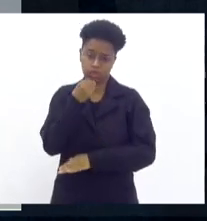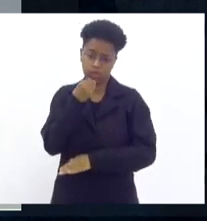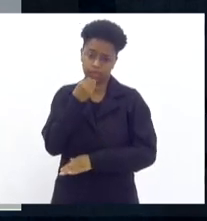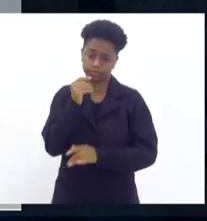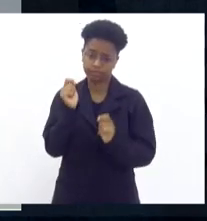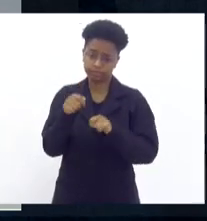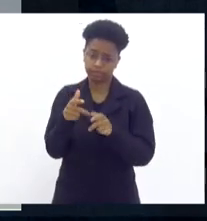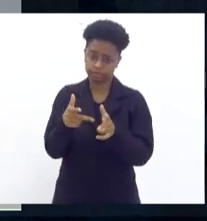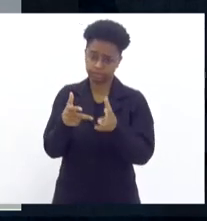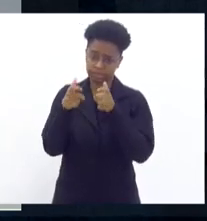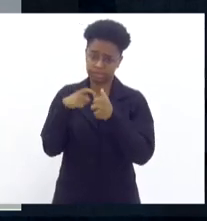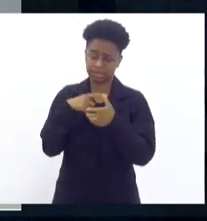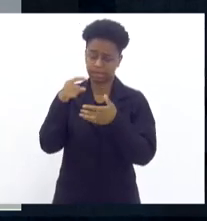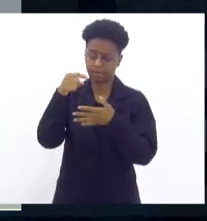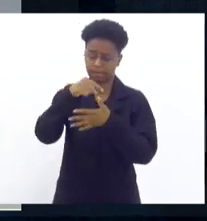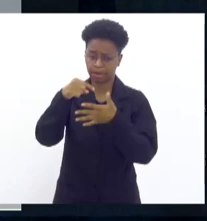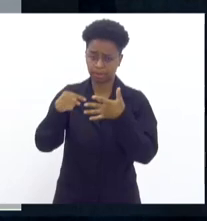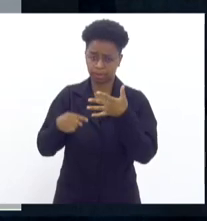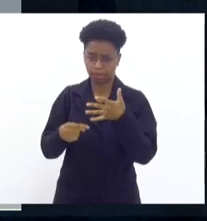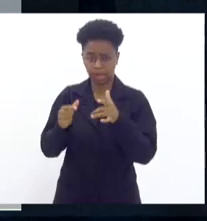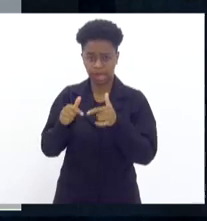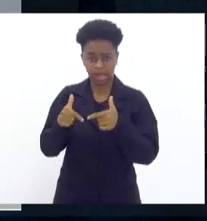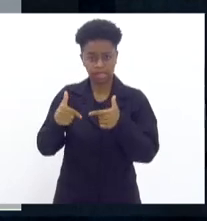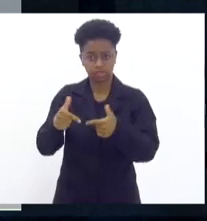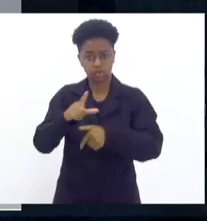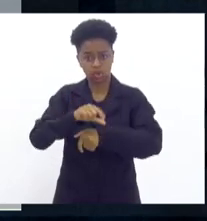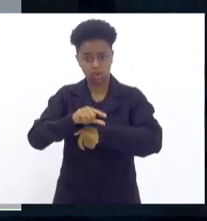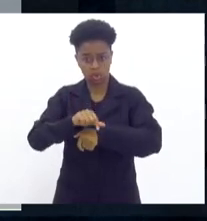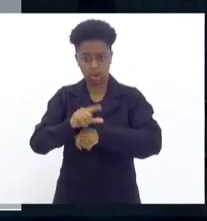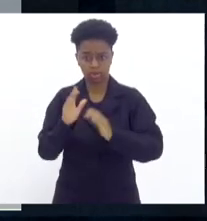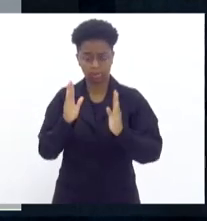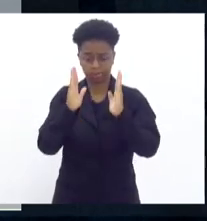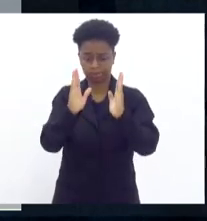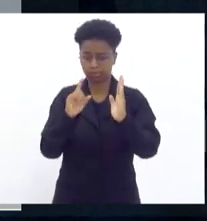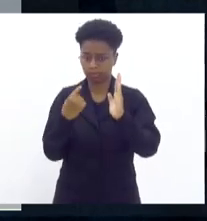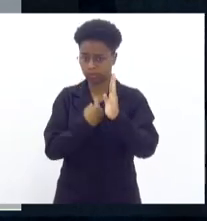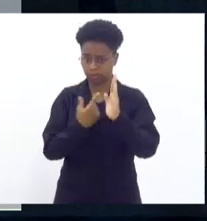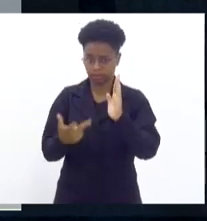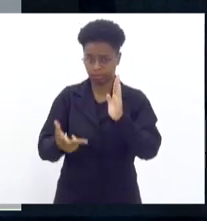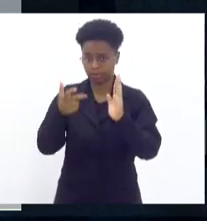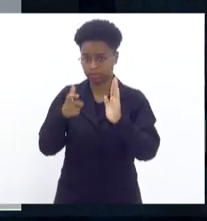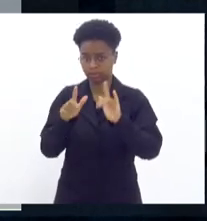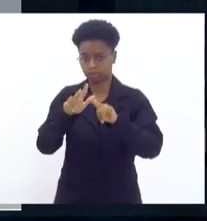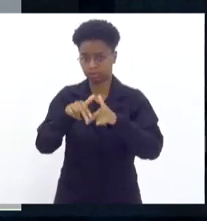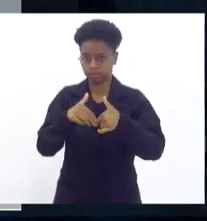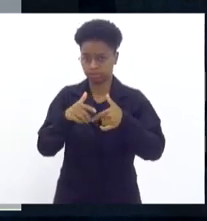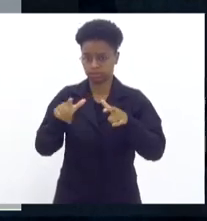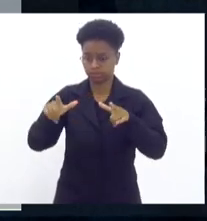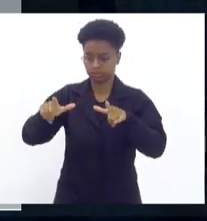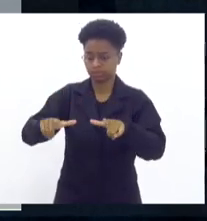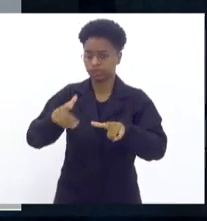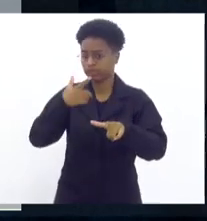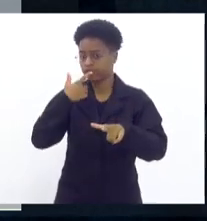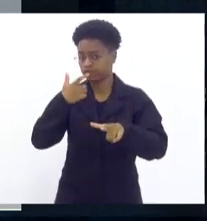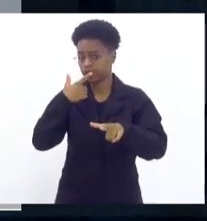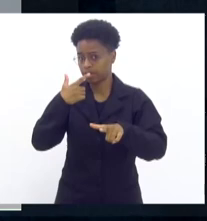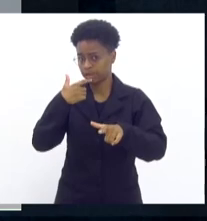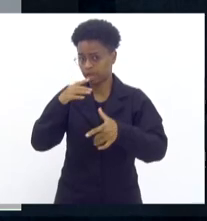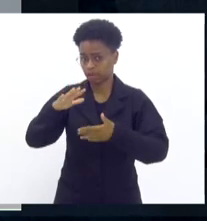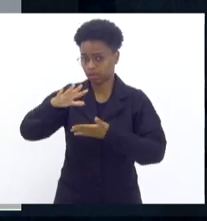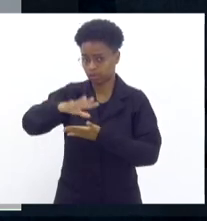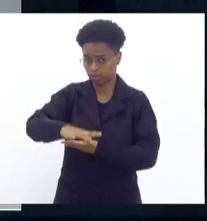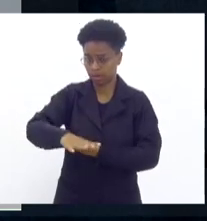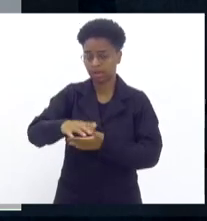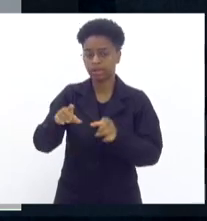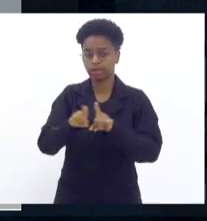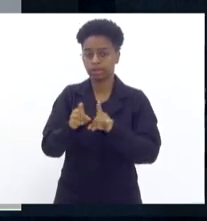uma série de operações da RAP3 em horário determinado que nós identificamos pela mancha e, recentemente, a criação